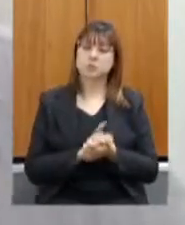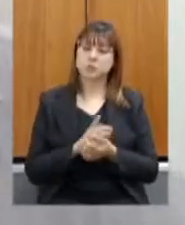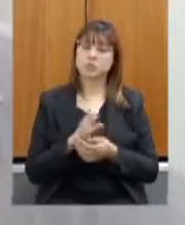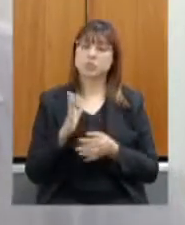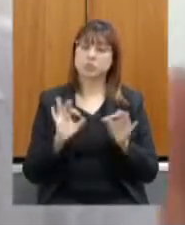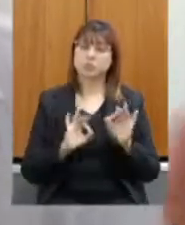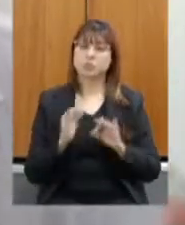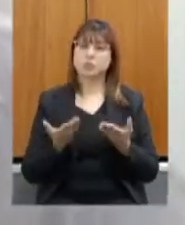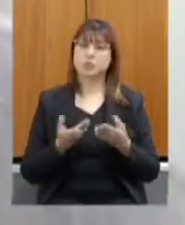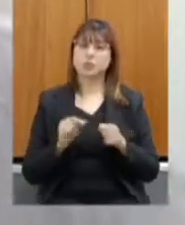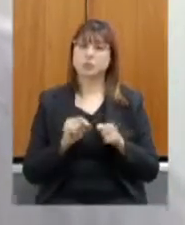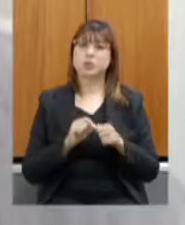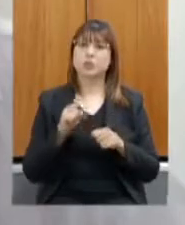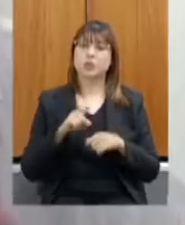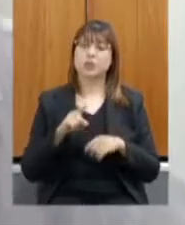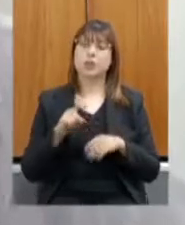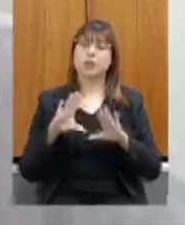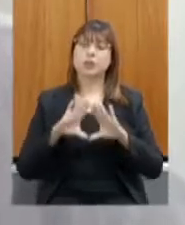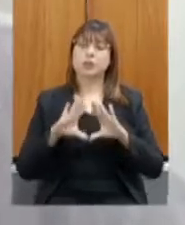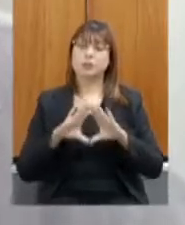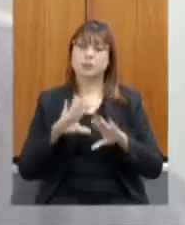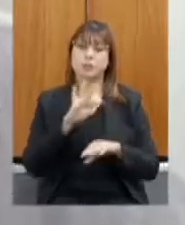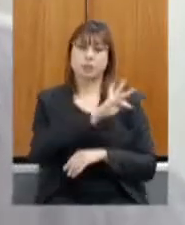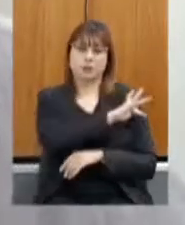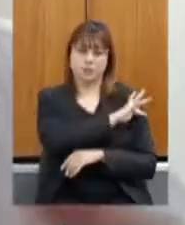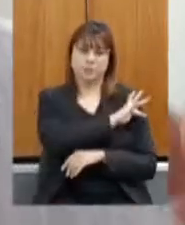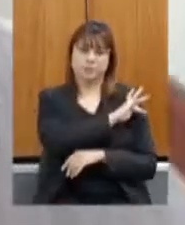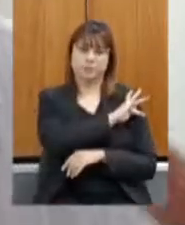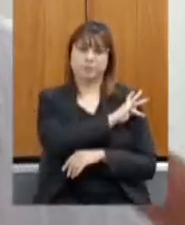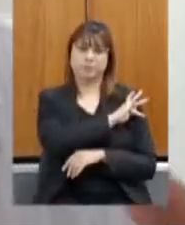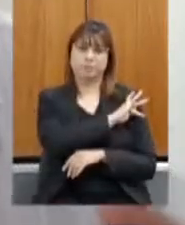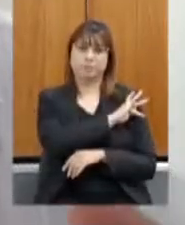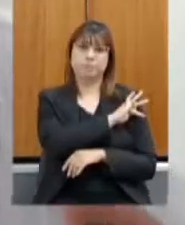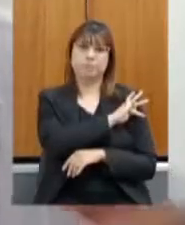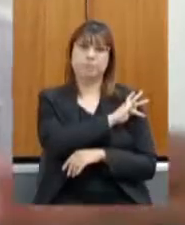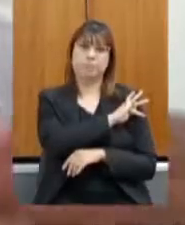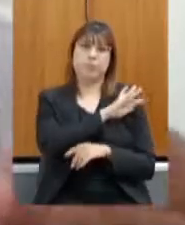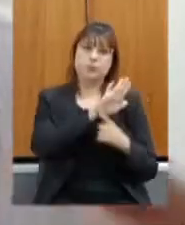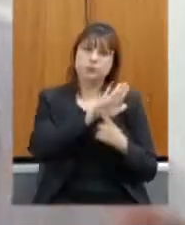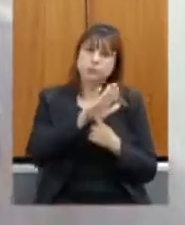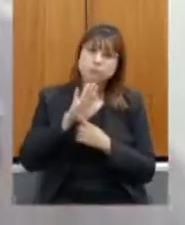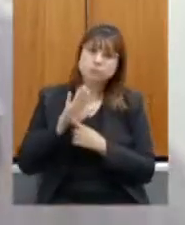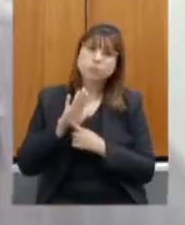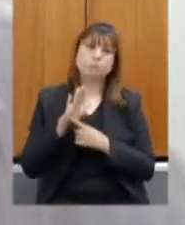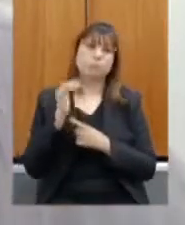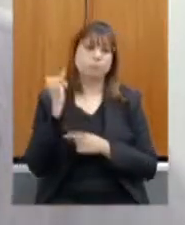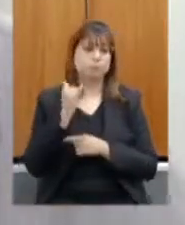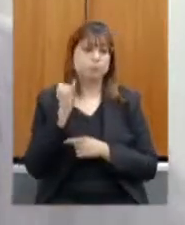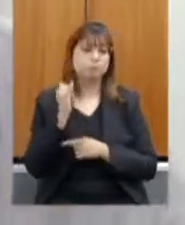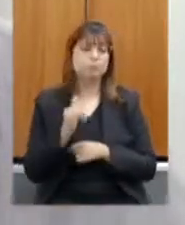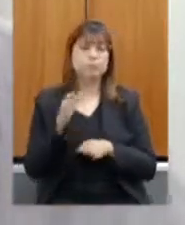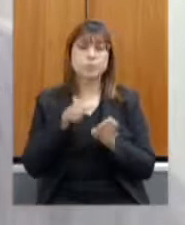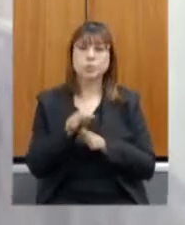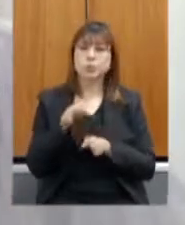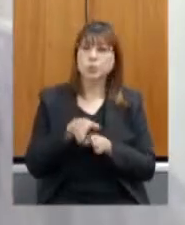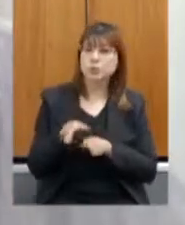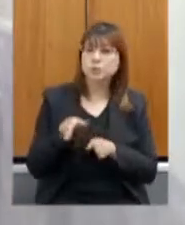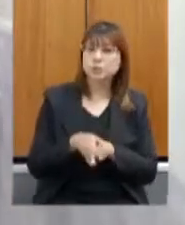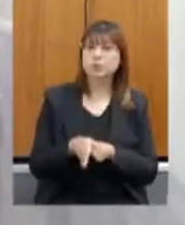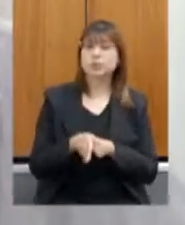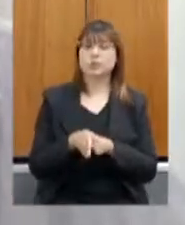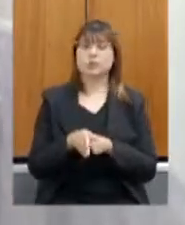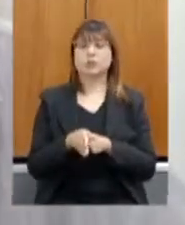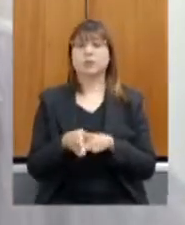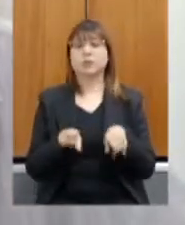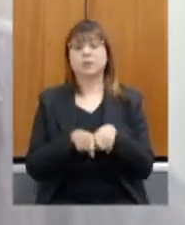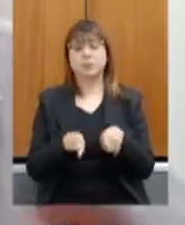fazendo que a Assembleia Fiscaliza levar as pessoas as orientações fazer com que os deputados